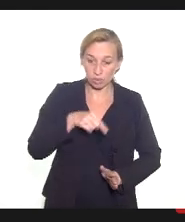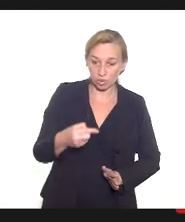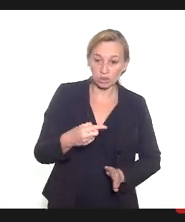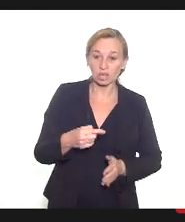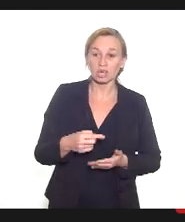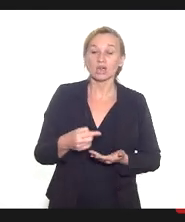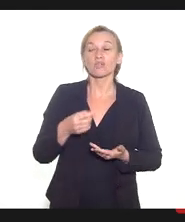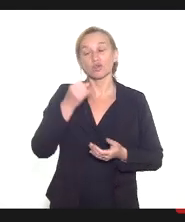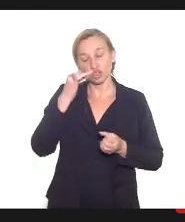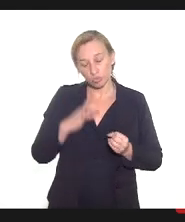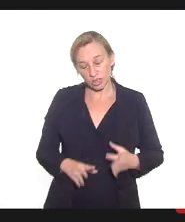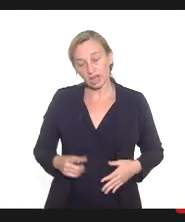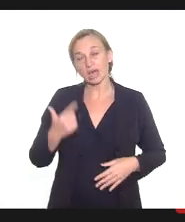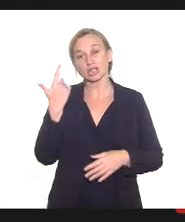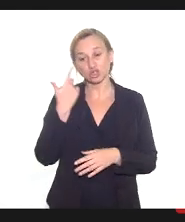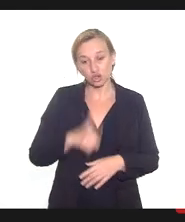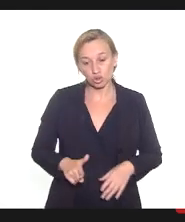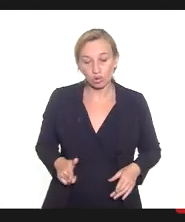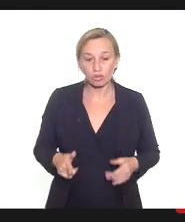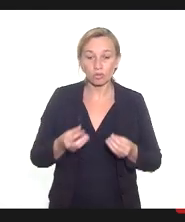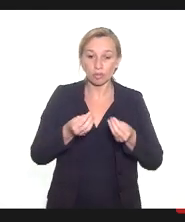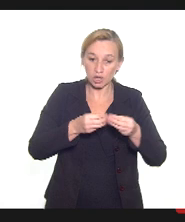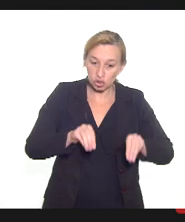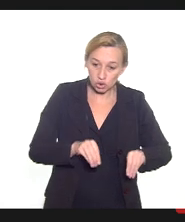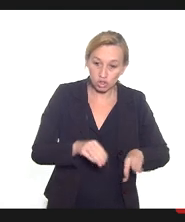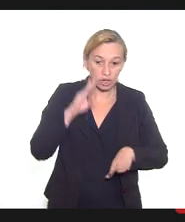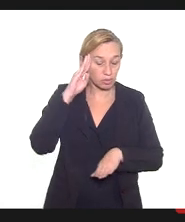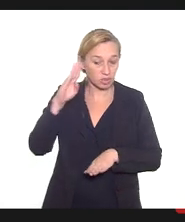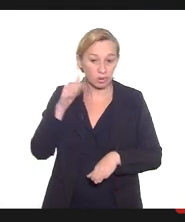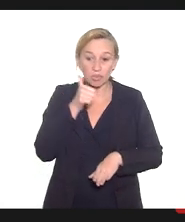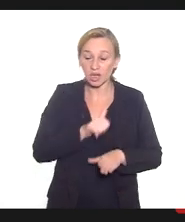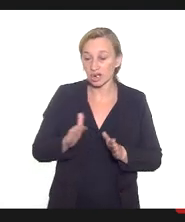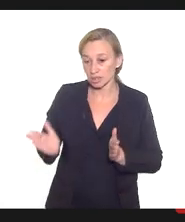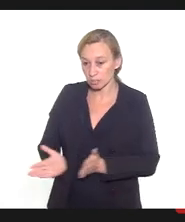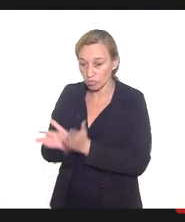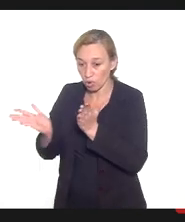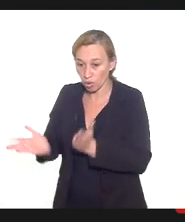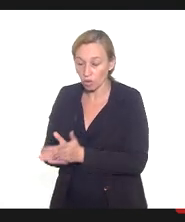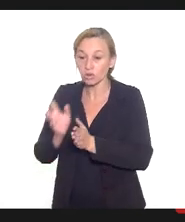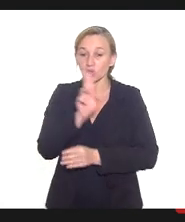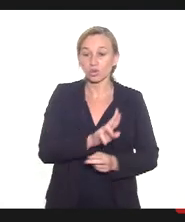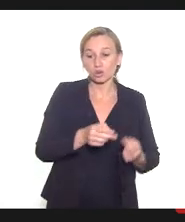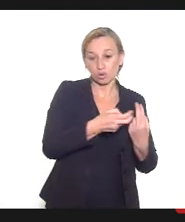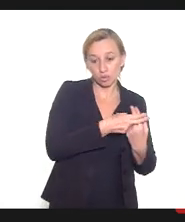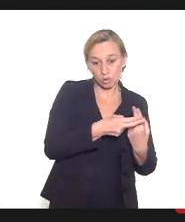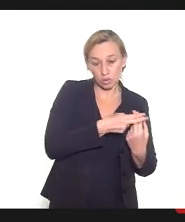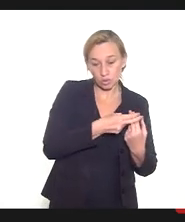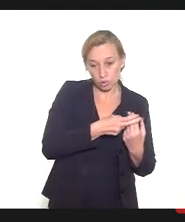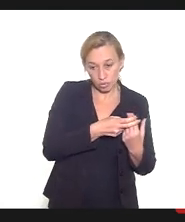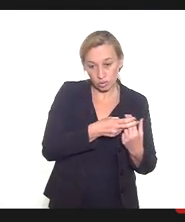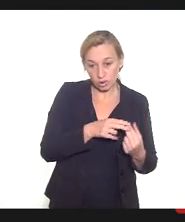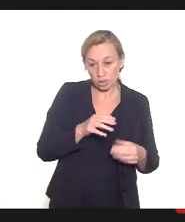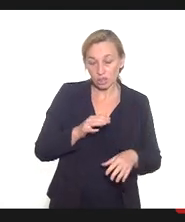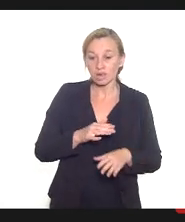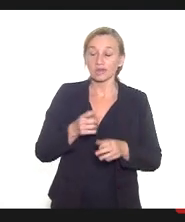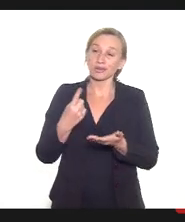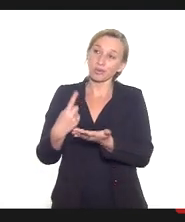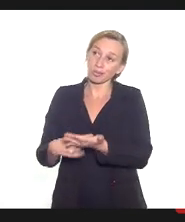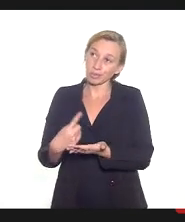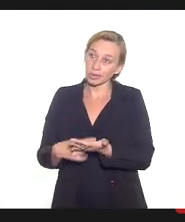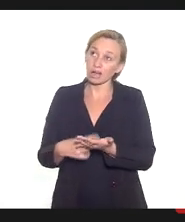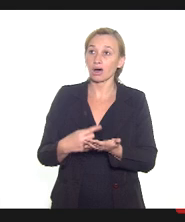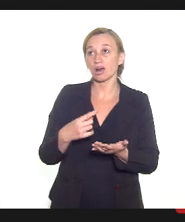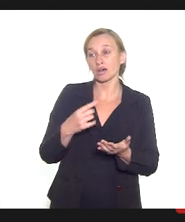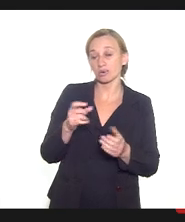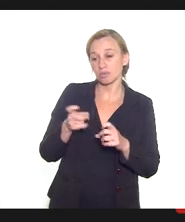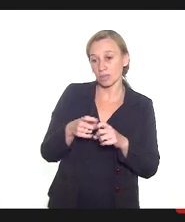novamente, afeta principalmente as mulheres pobres, usuárias do SUS, as mais vulneráveis, que têm que marcar consulta, voltar